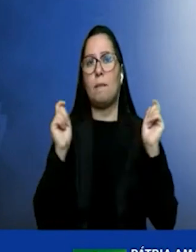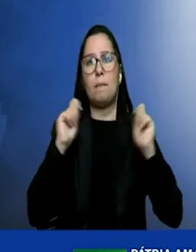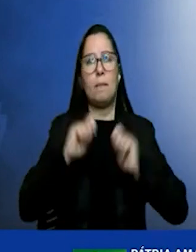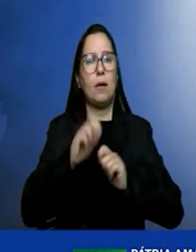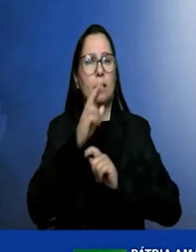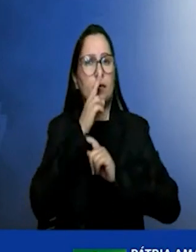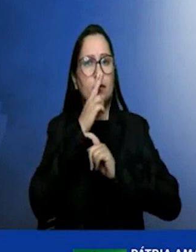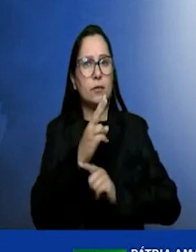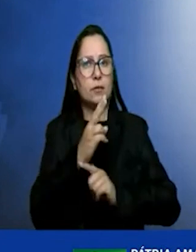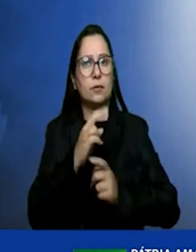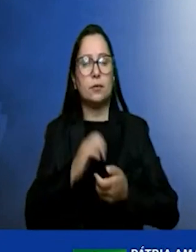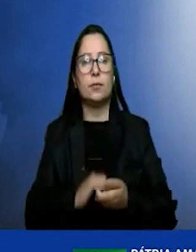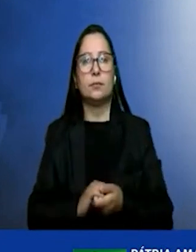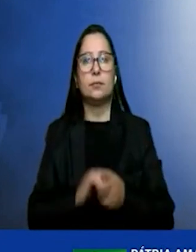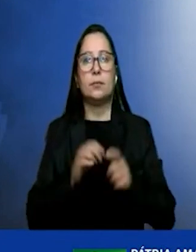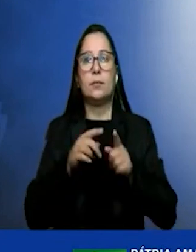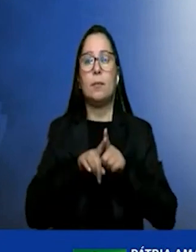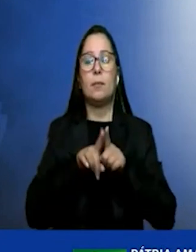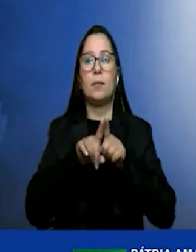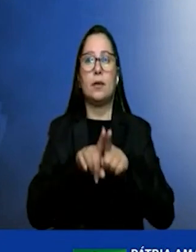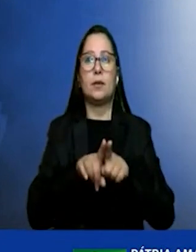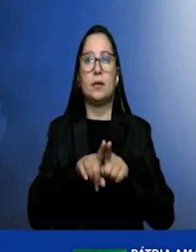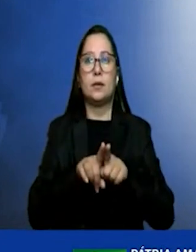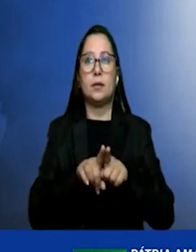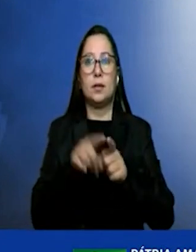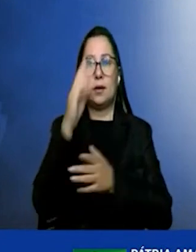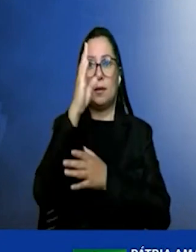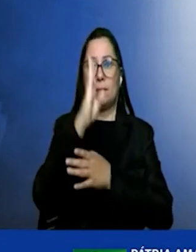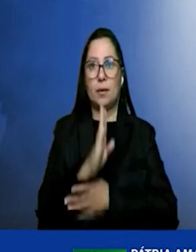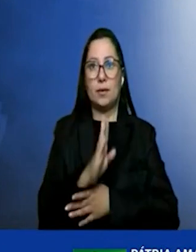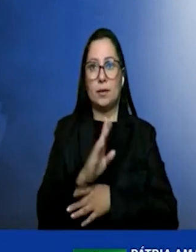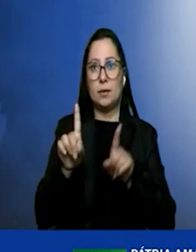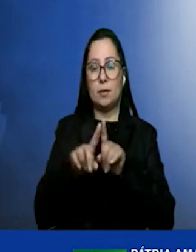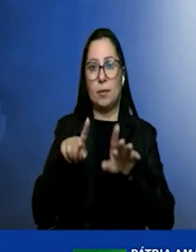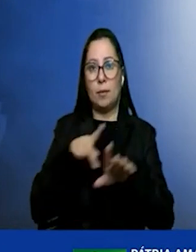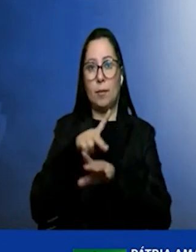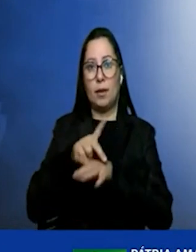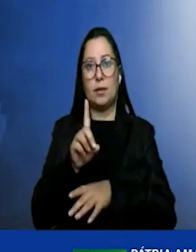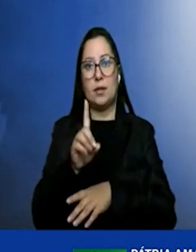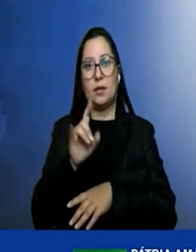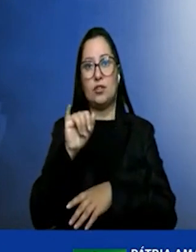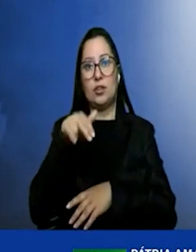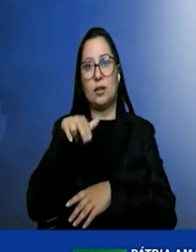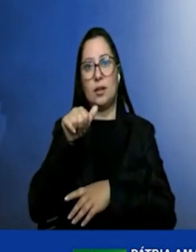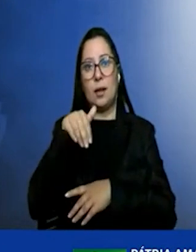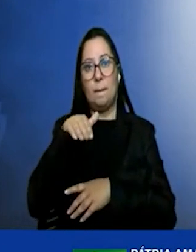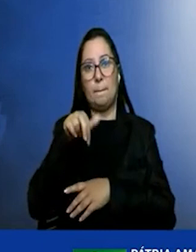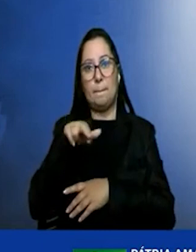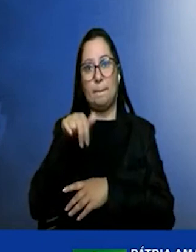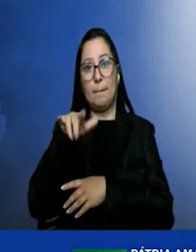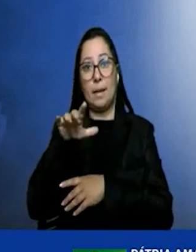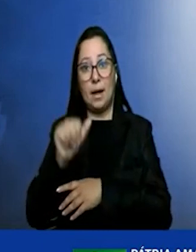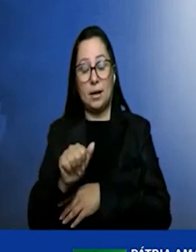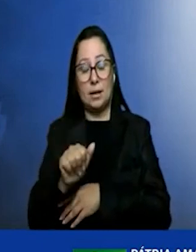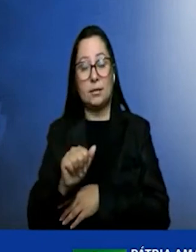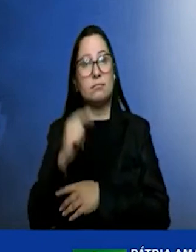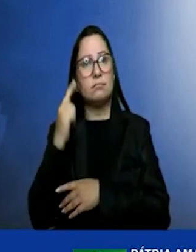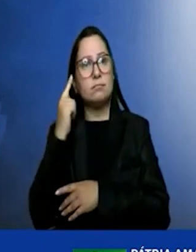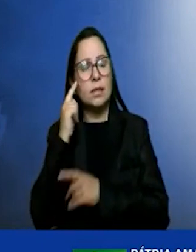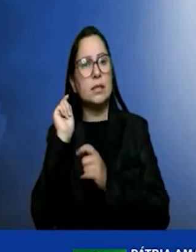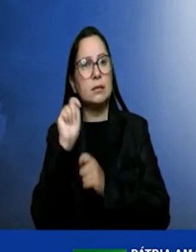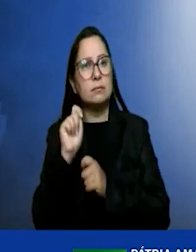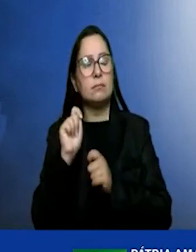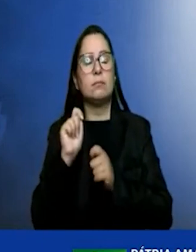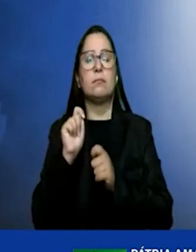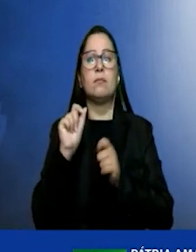numa parceria de Brasil e Dinamarca em que chegou também à conclusão que falta pouco para se adaptar